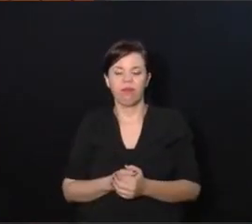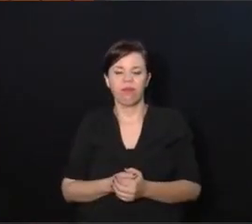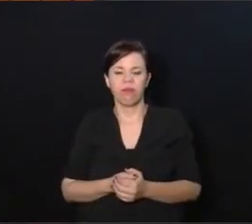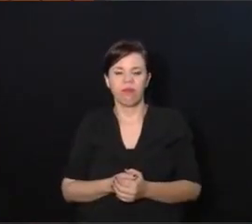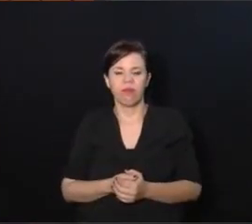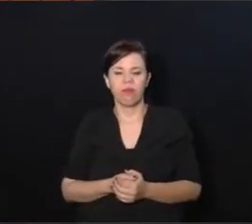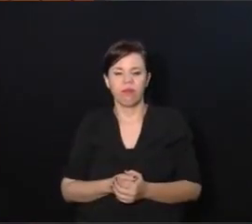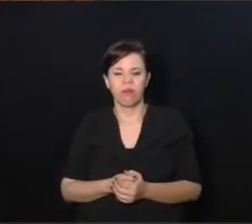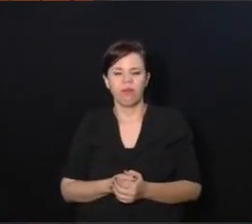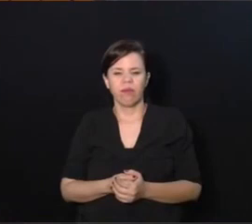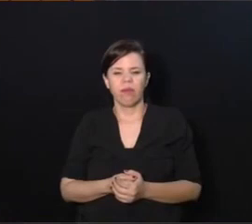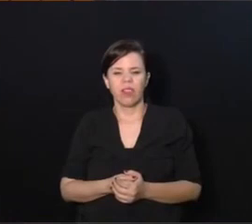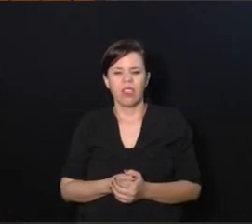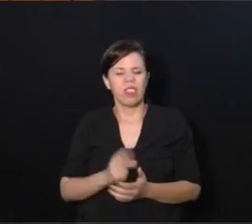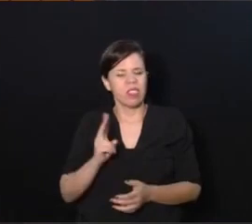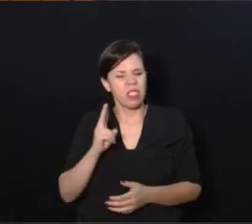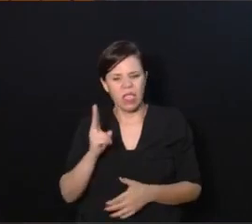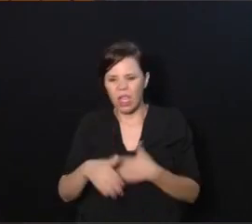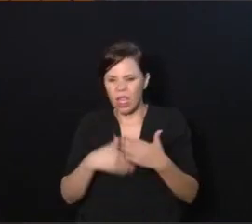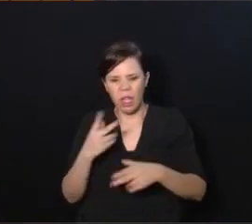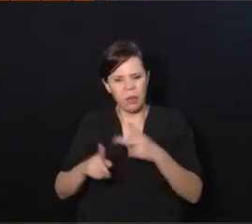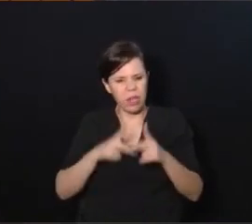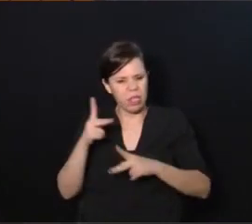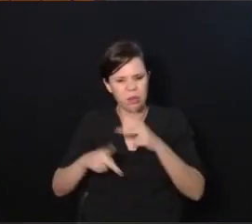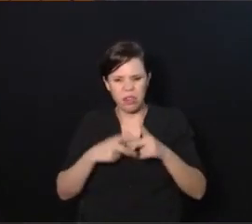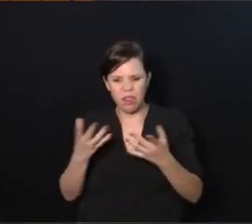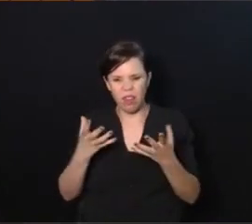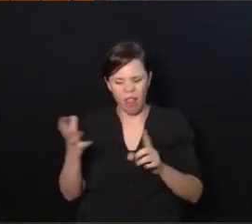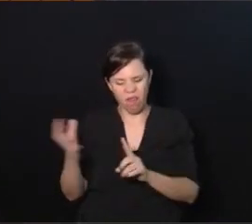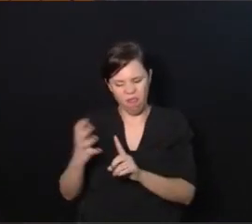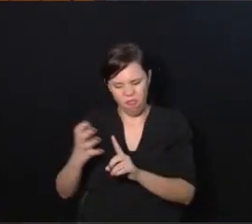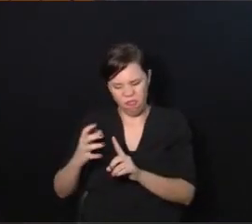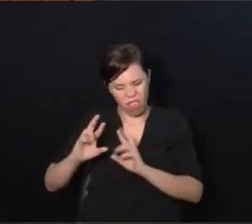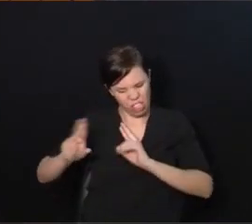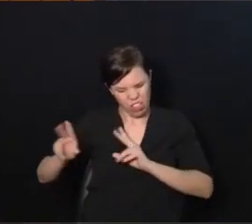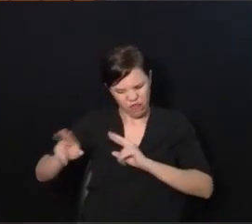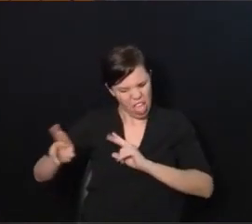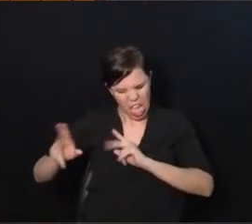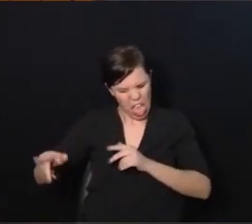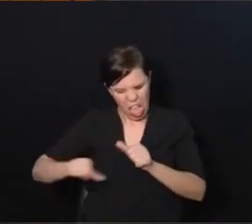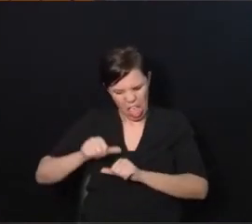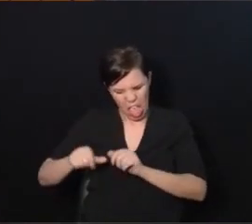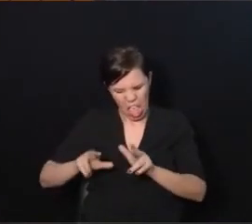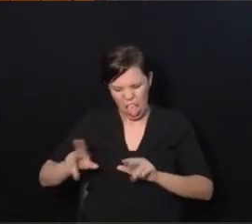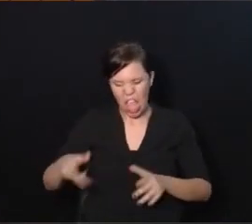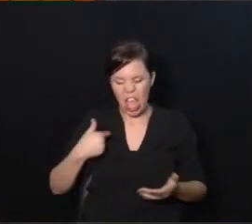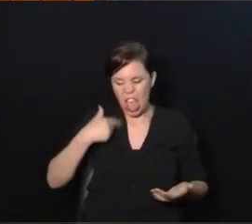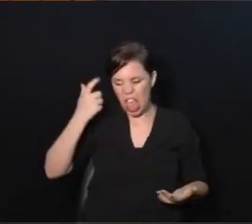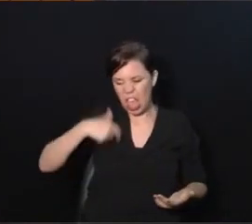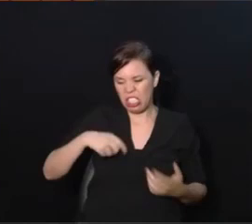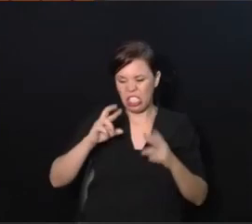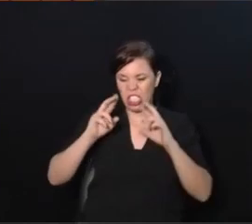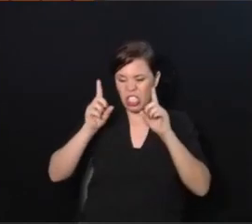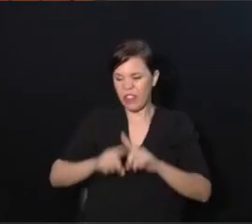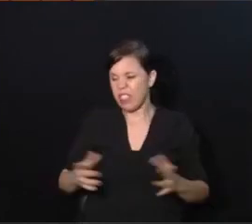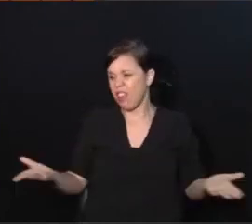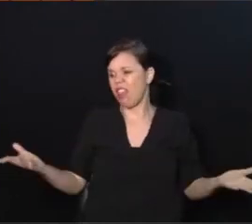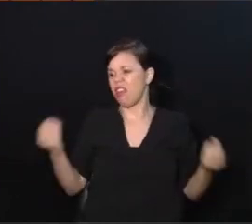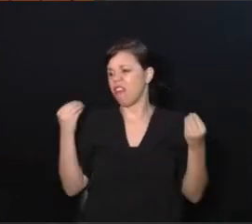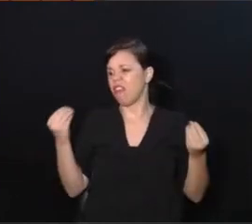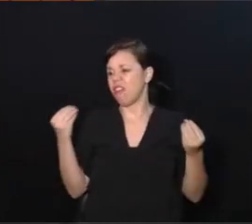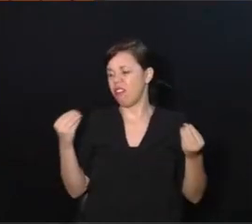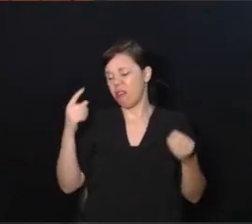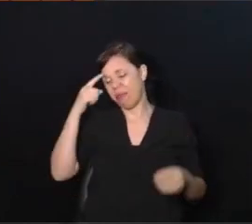ver que o tempo todo as pessoas querem que ela seja diferente do que ela é, que ela seja uma coisa que ela não é. Então acho que a gente precisa parar